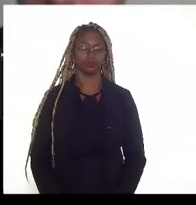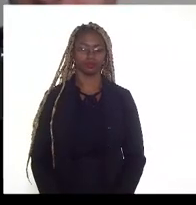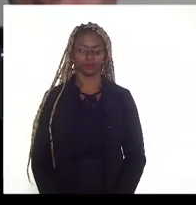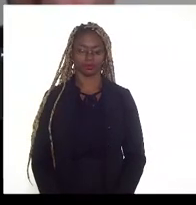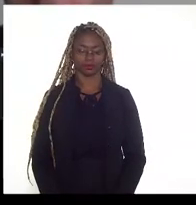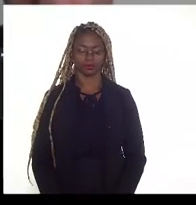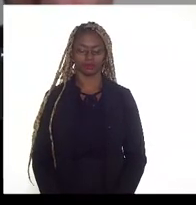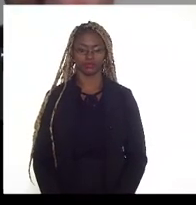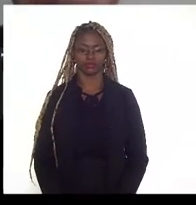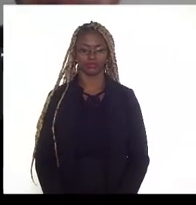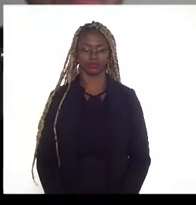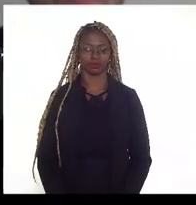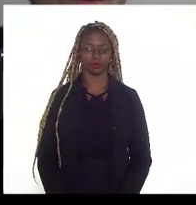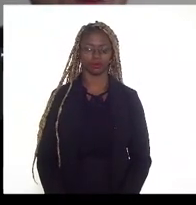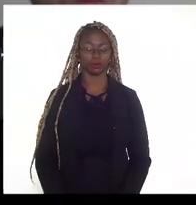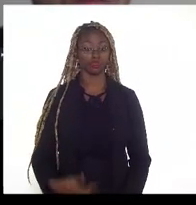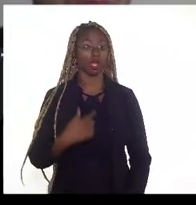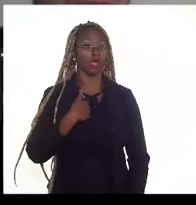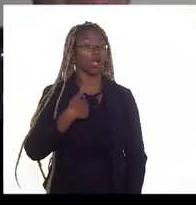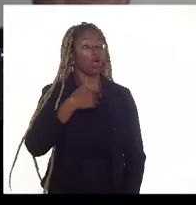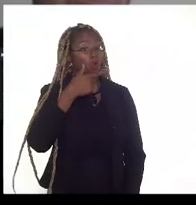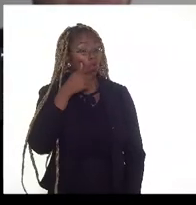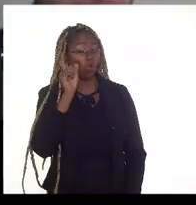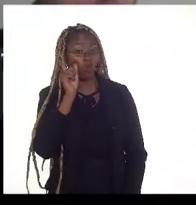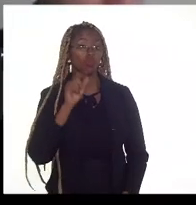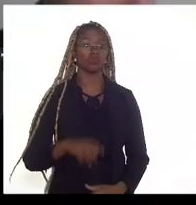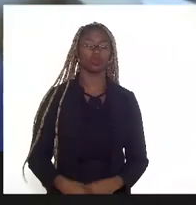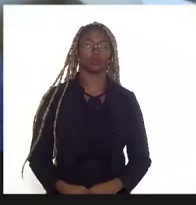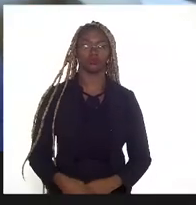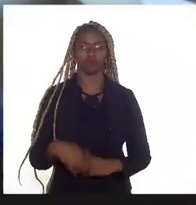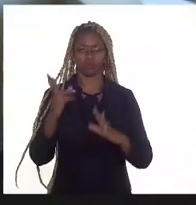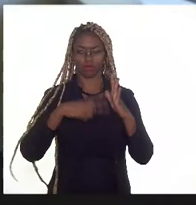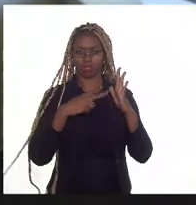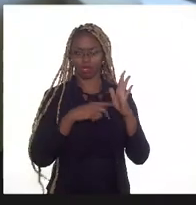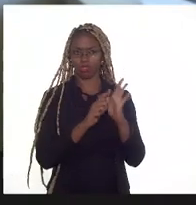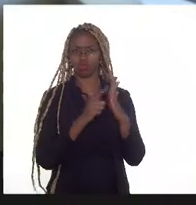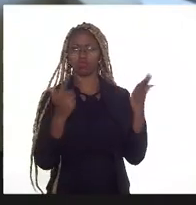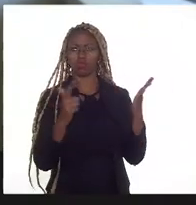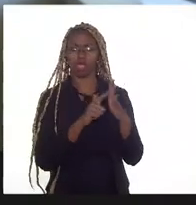Eu ontem, lendo os jornais,